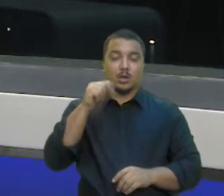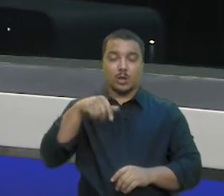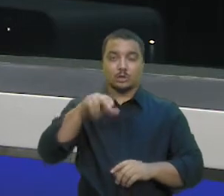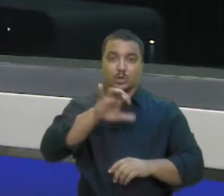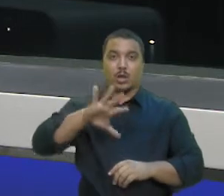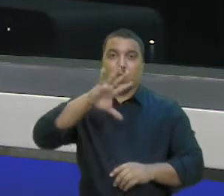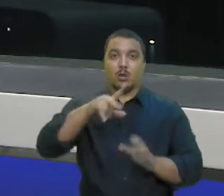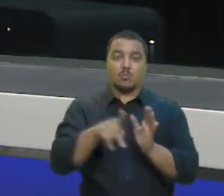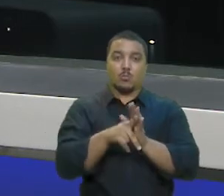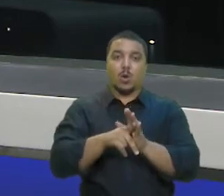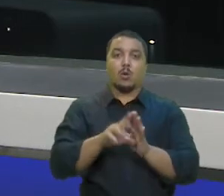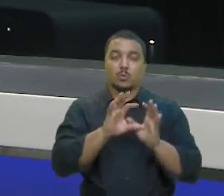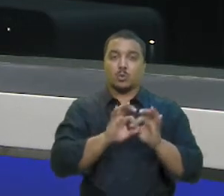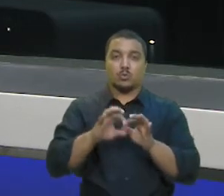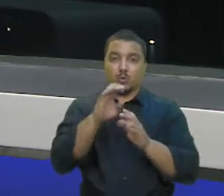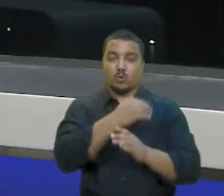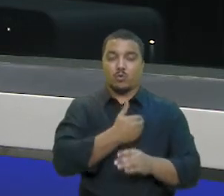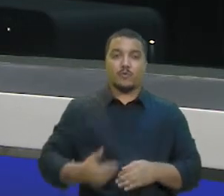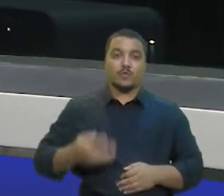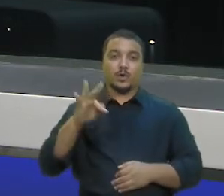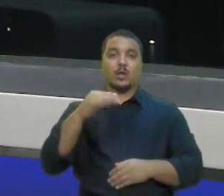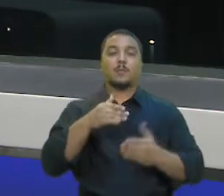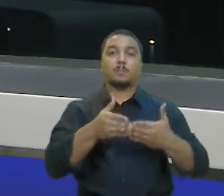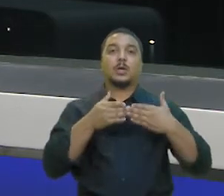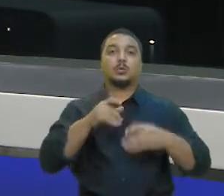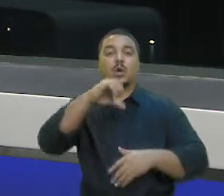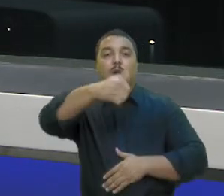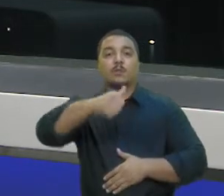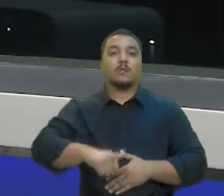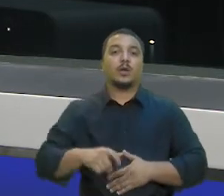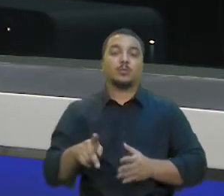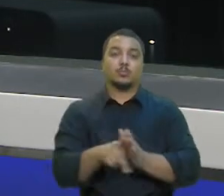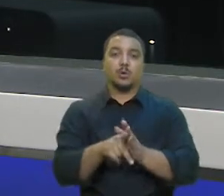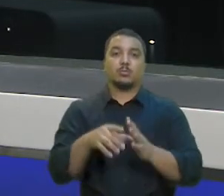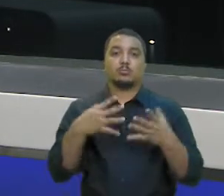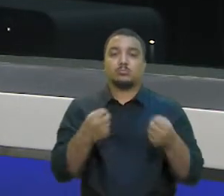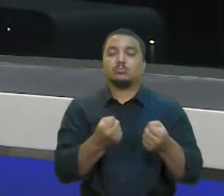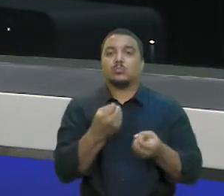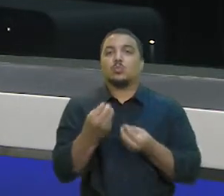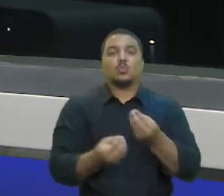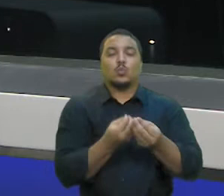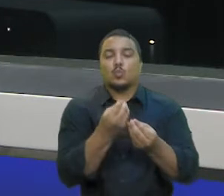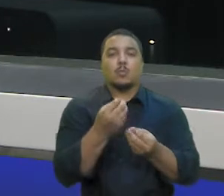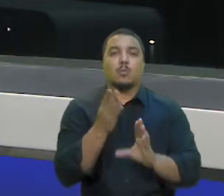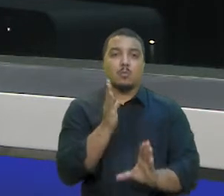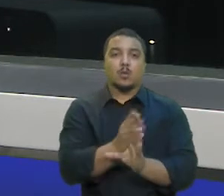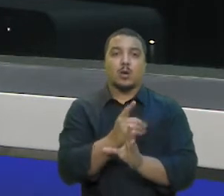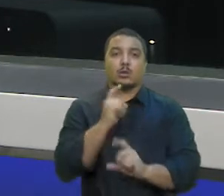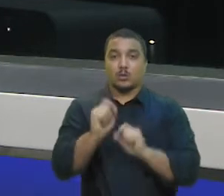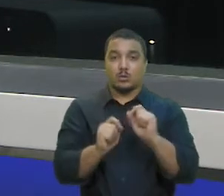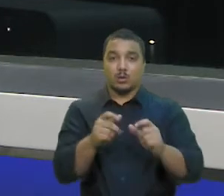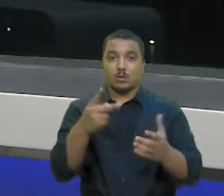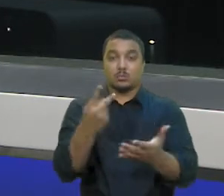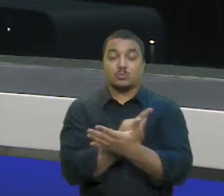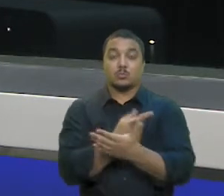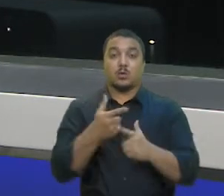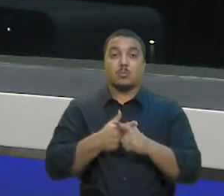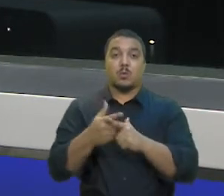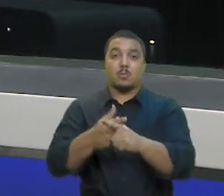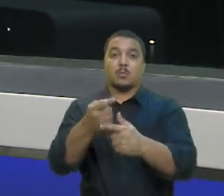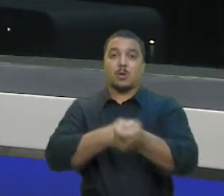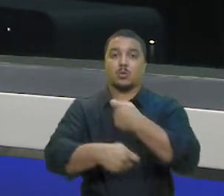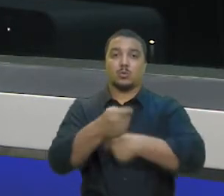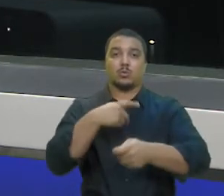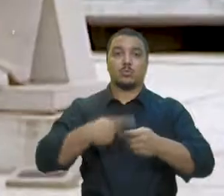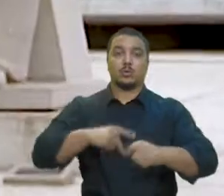texto, deve pedir à Corte que analise a adoção das justificativas diante do quadro de crise econômica vivido